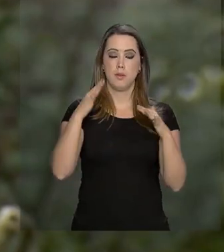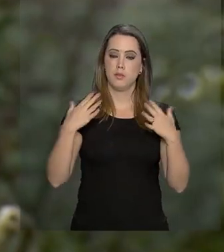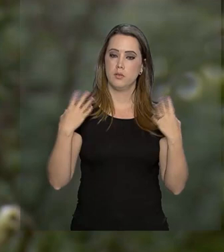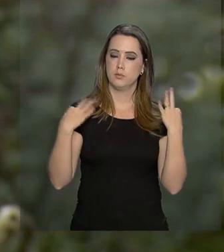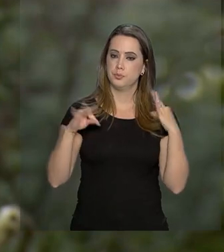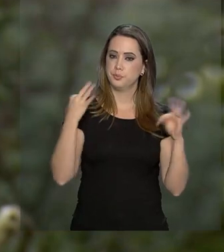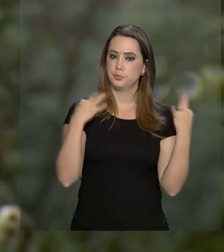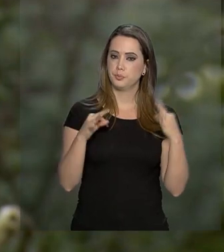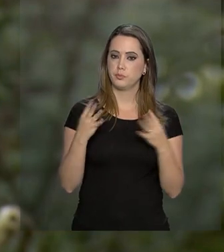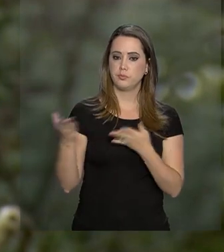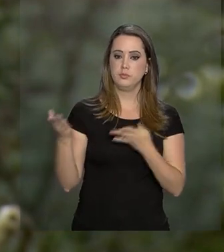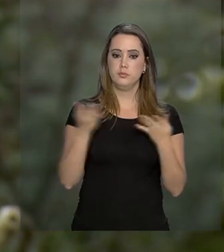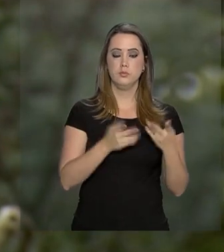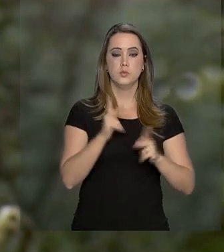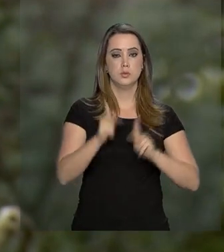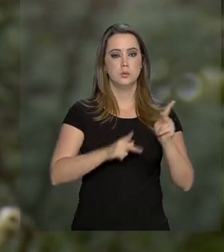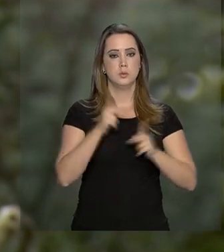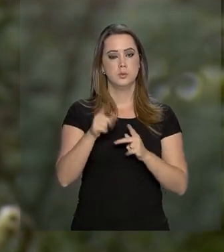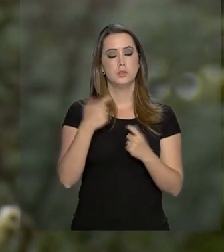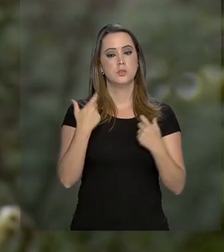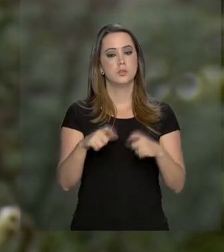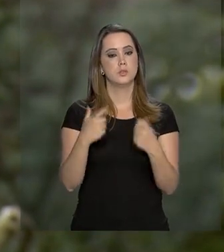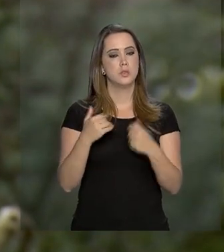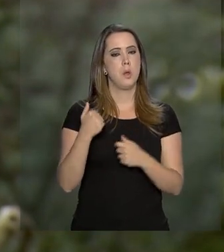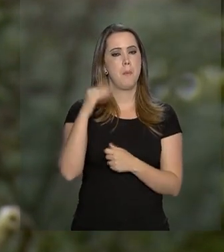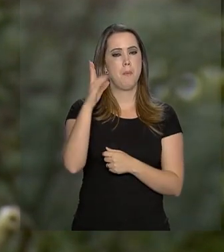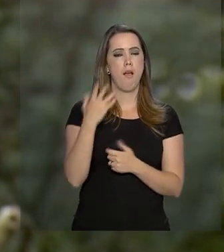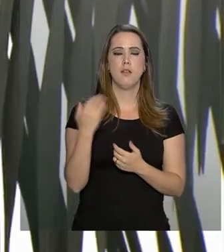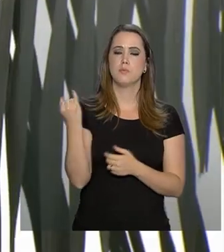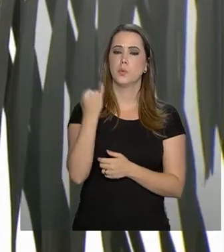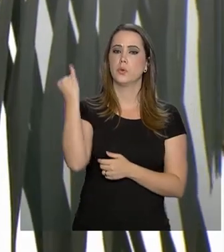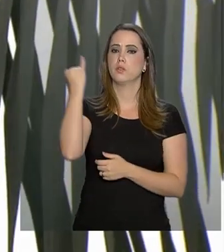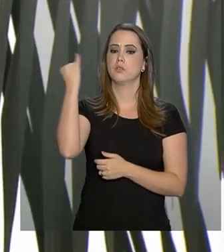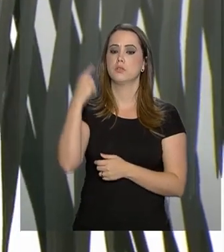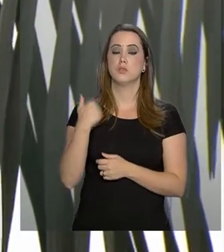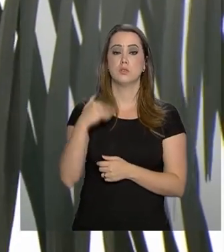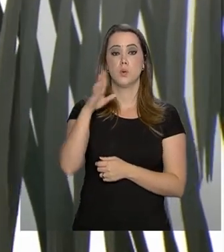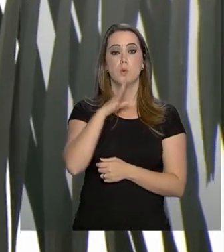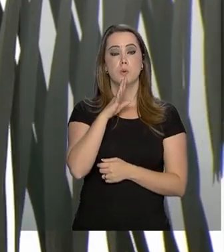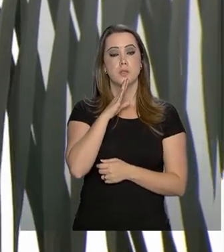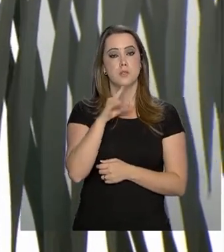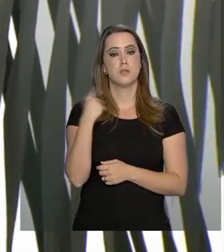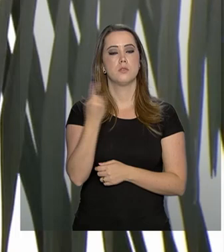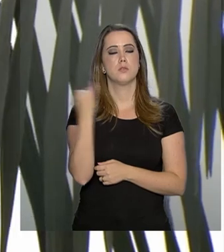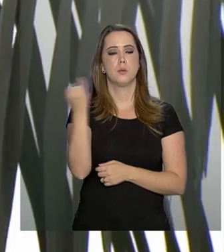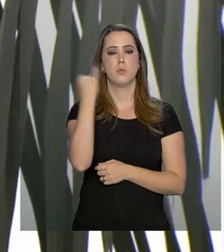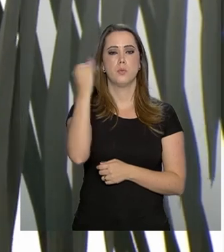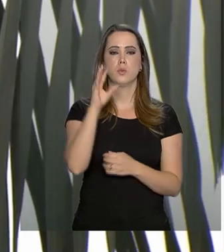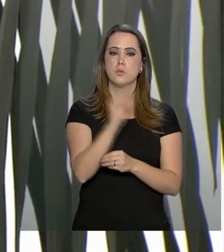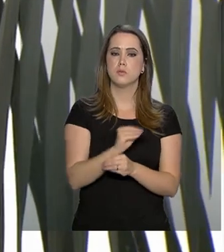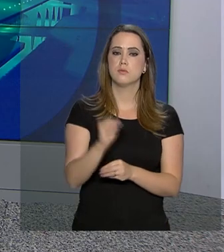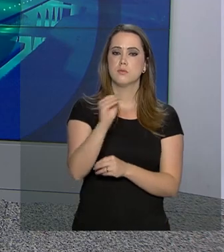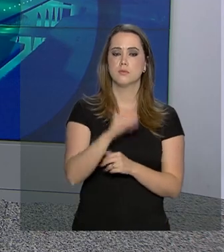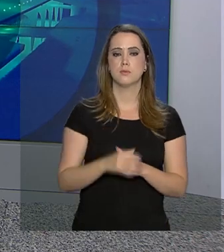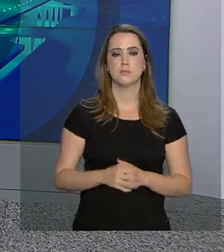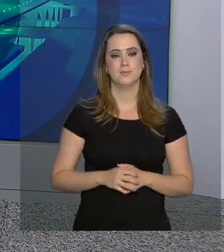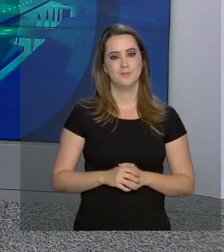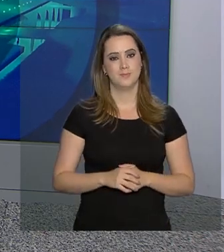população para o local que faz com que seja mais valorizado, que seja reconhecida a importância da conservação.